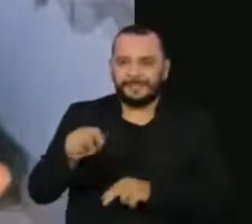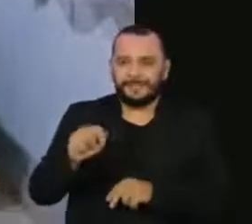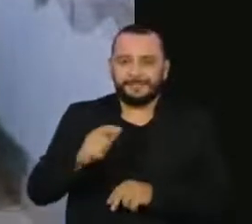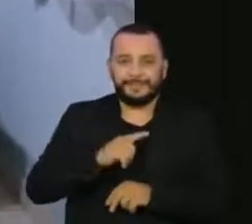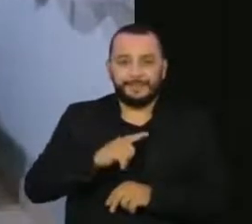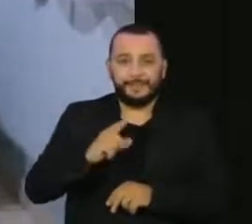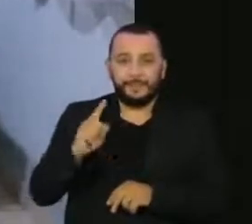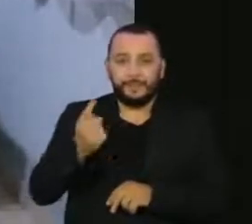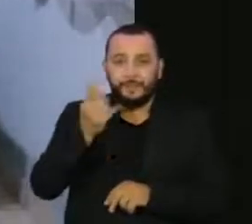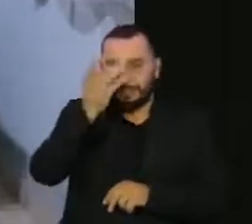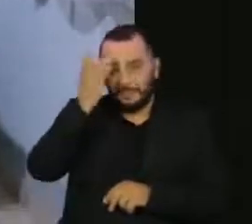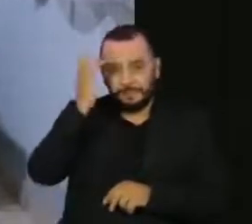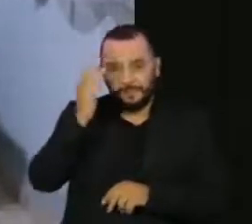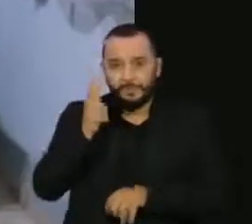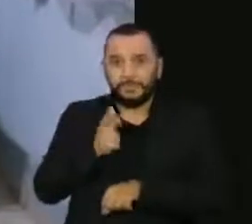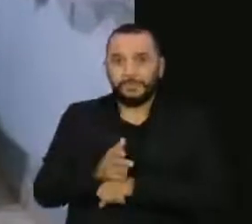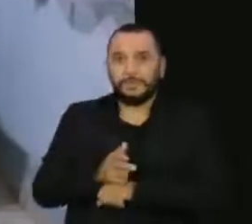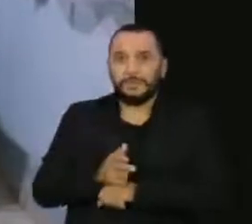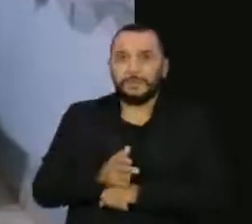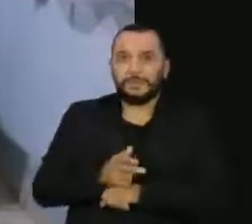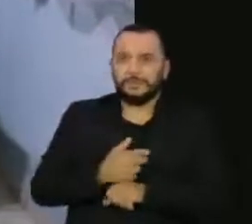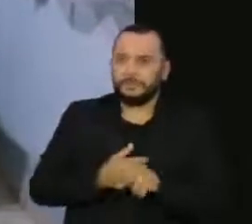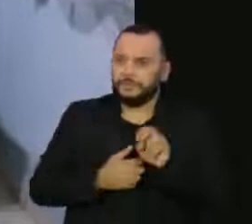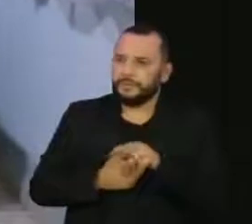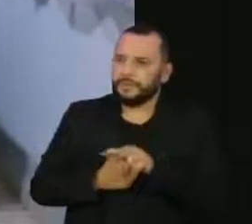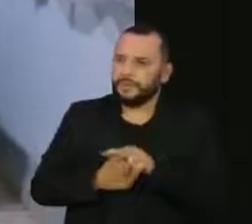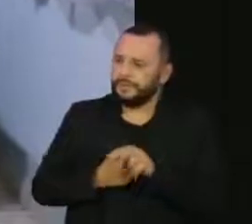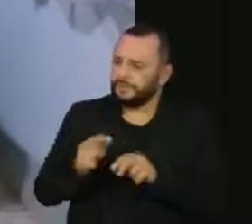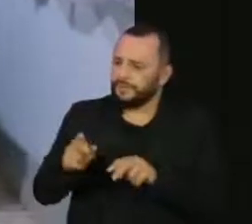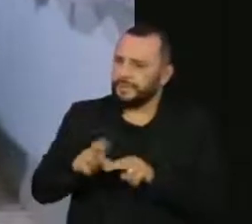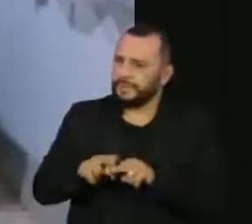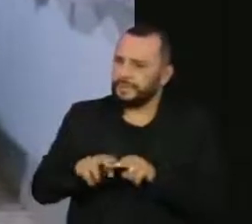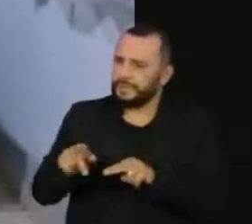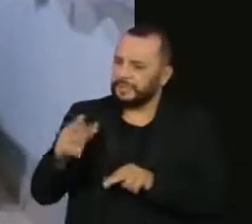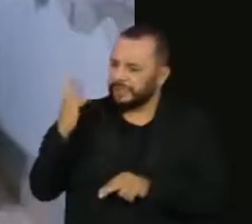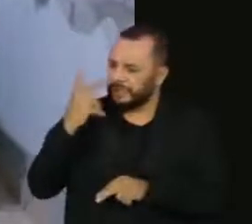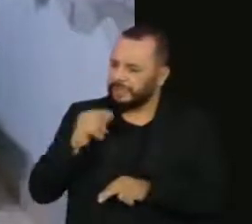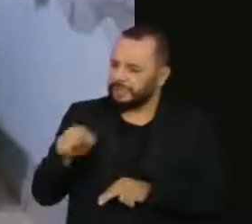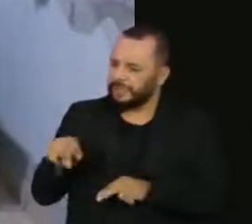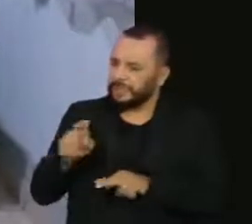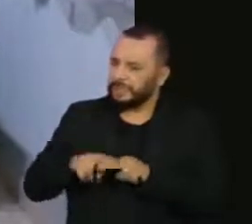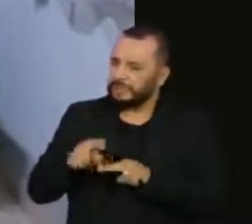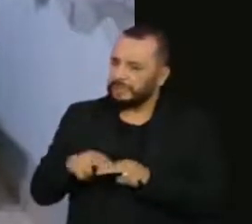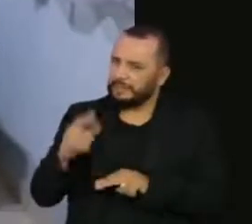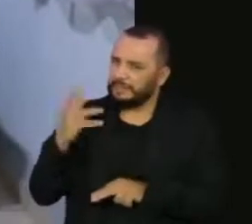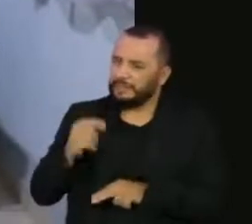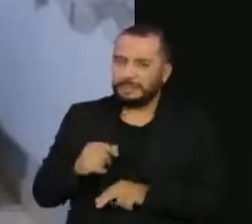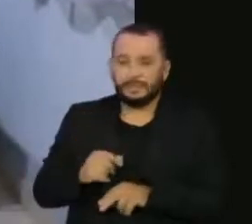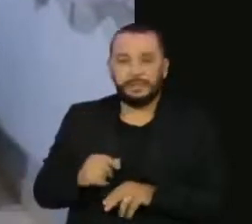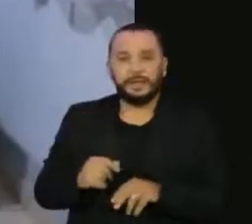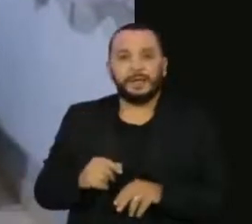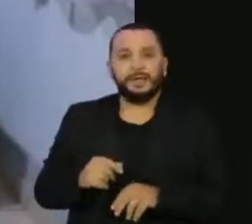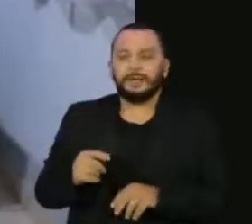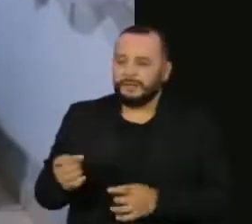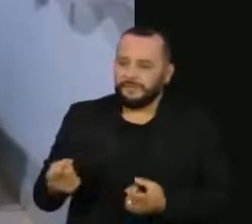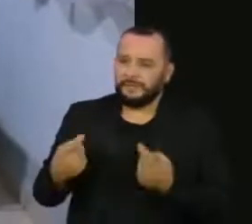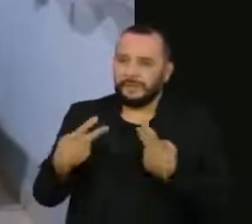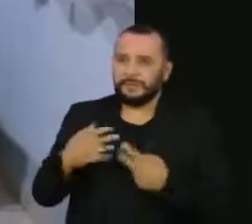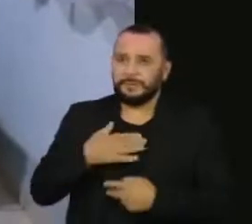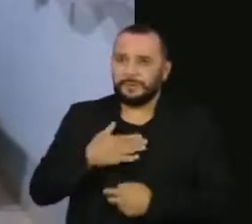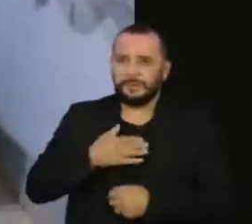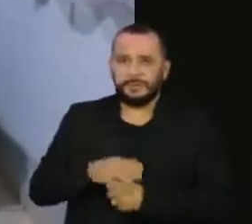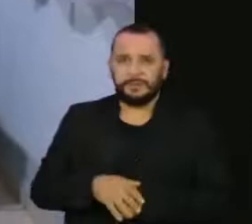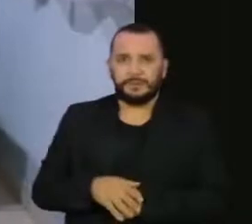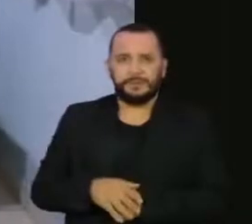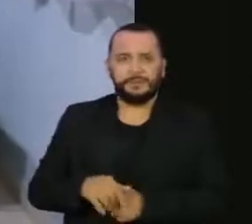uma das pessoas que estavam na filmagem, olhou a cadeira e falou, nossa, que cadeira linda. Argemiro, me vende essa cadeira? Aí